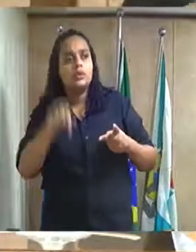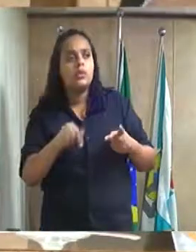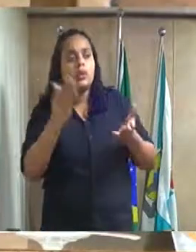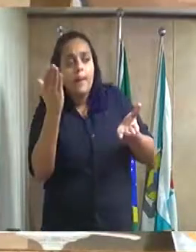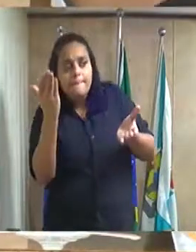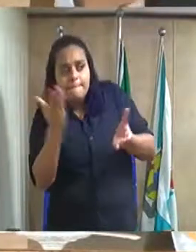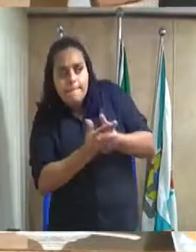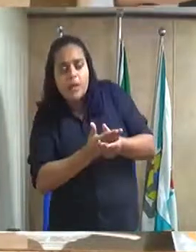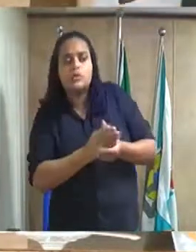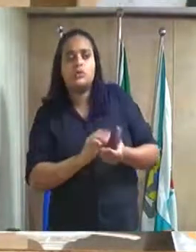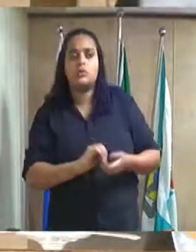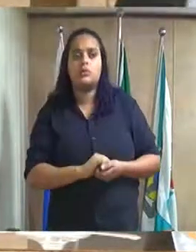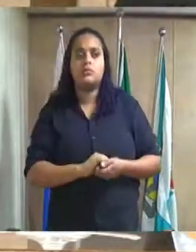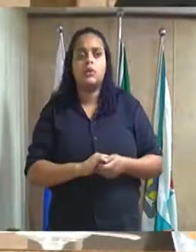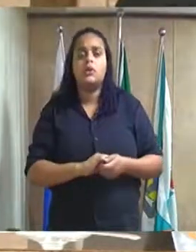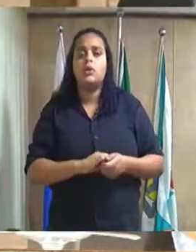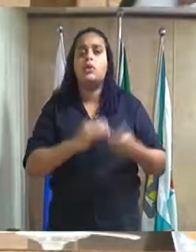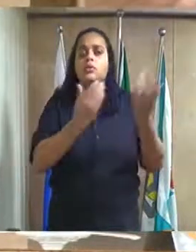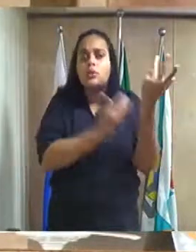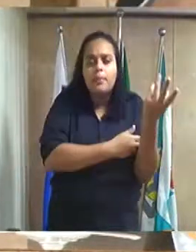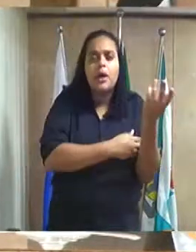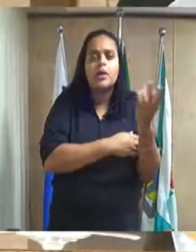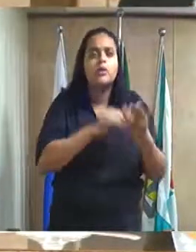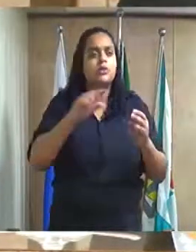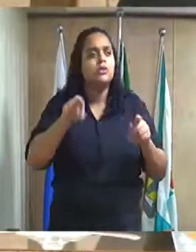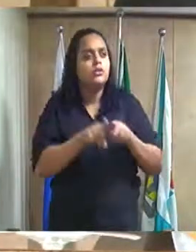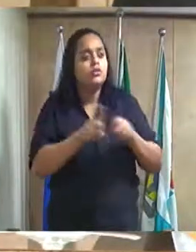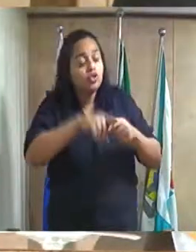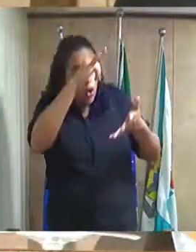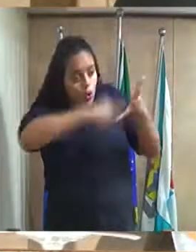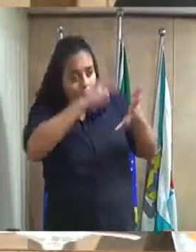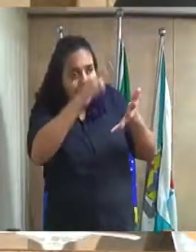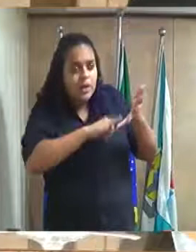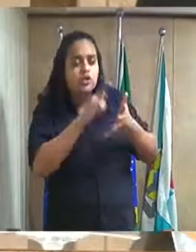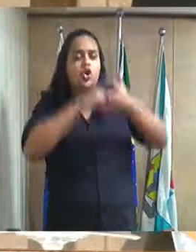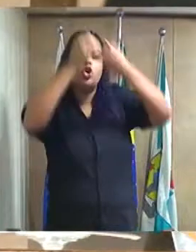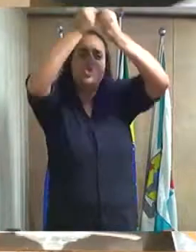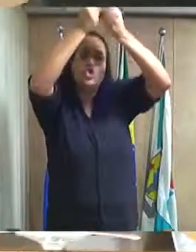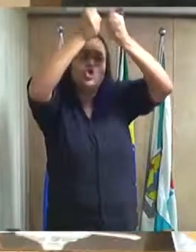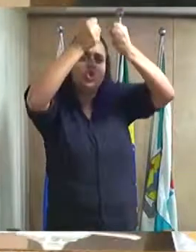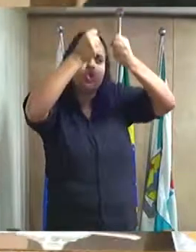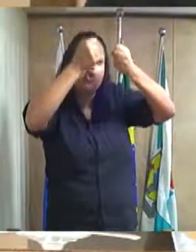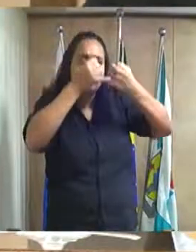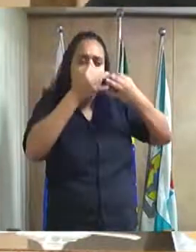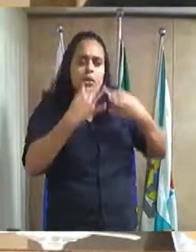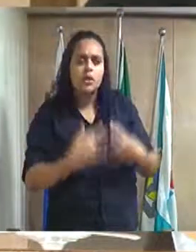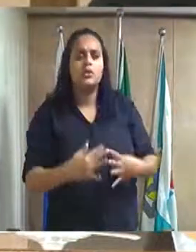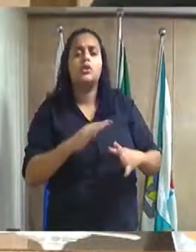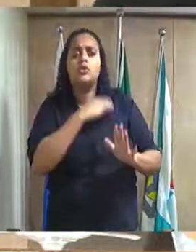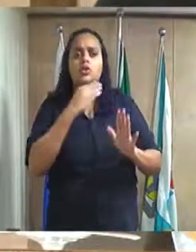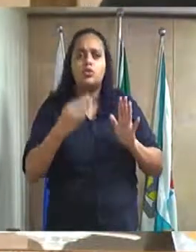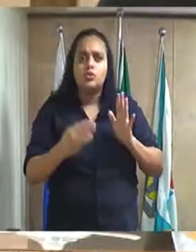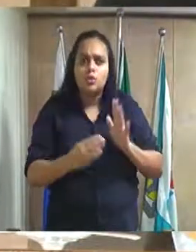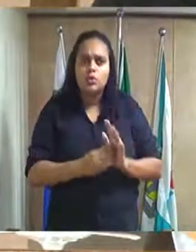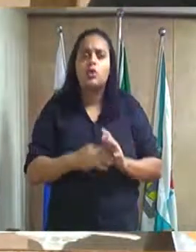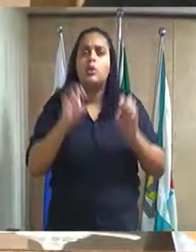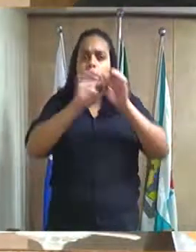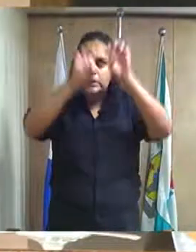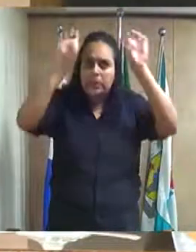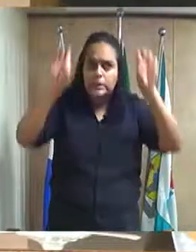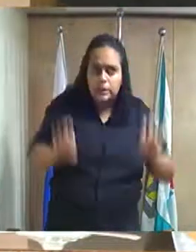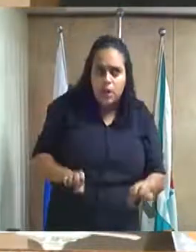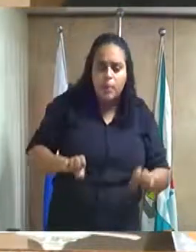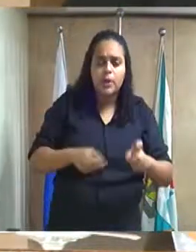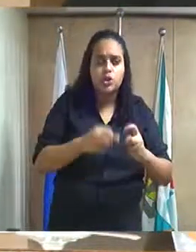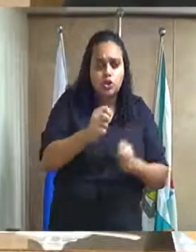Documento detalhando o sistema de controle adotado